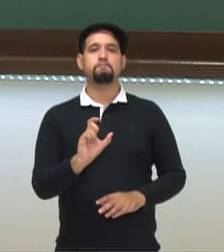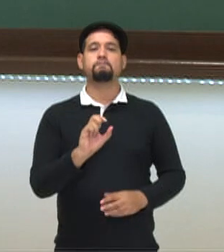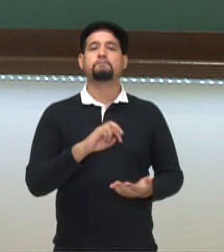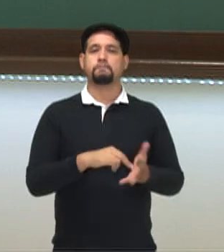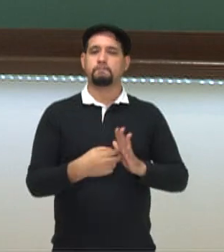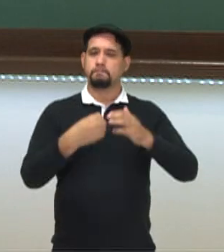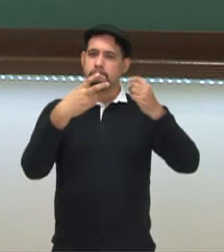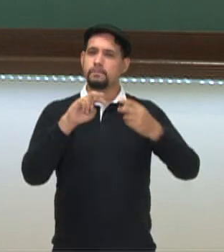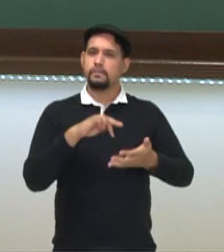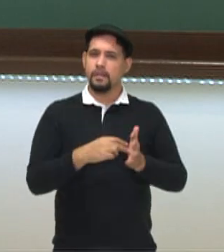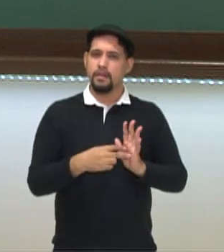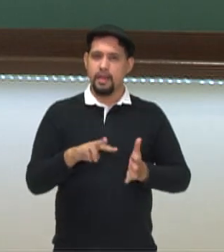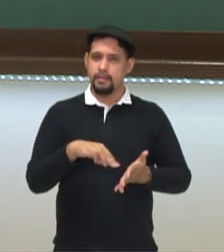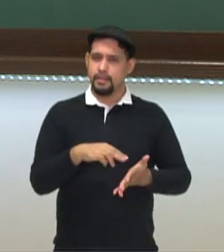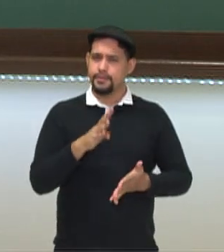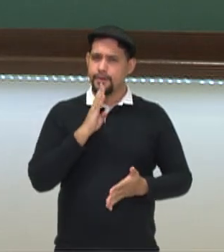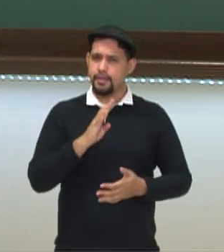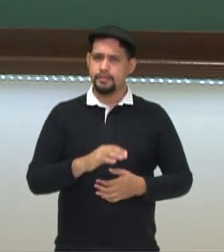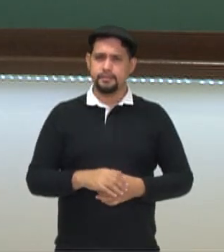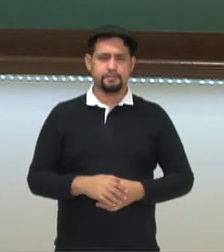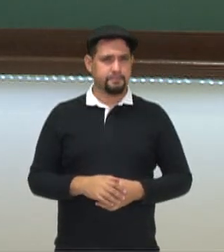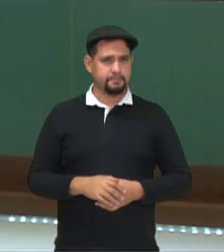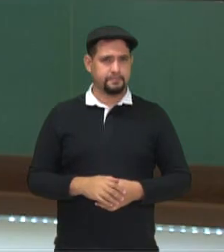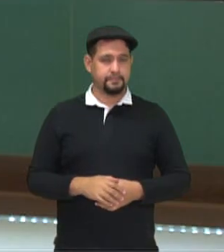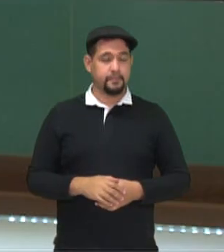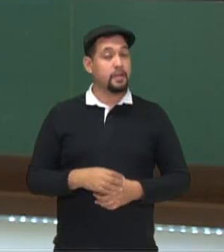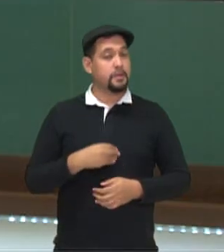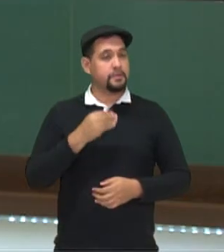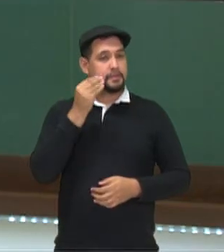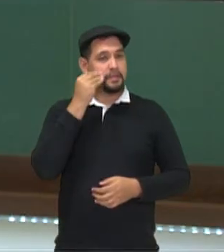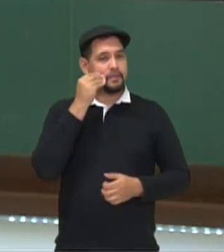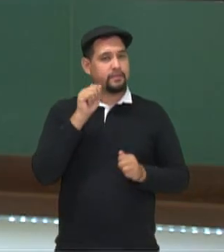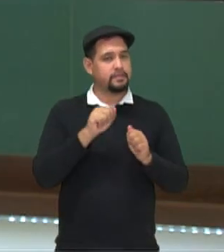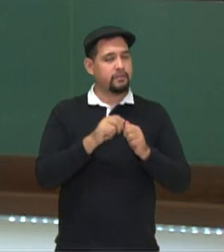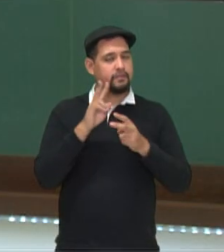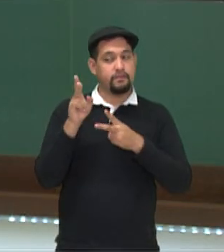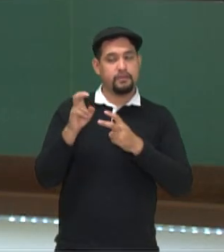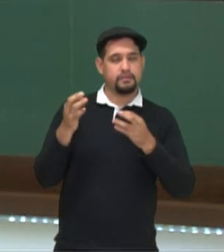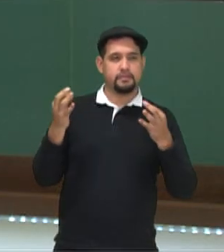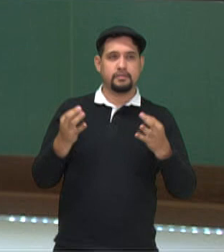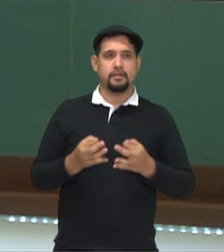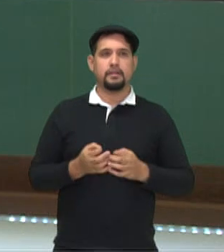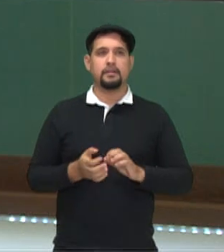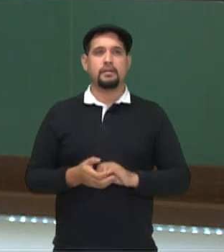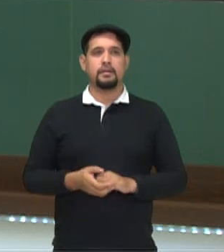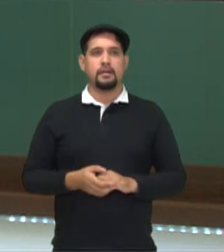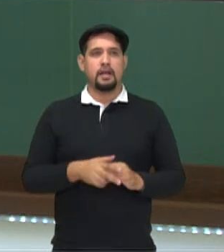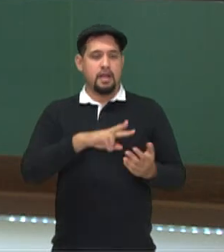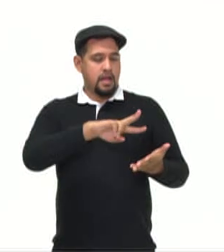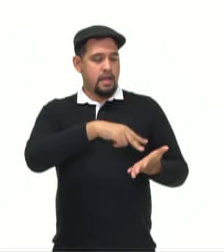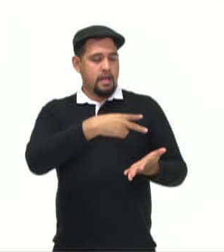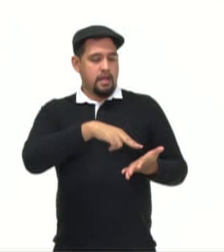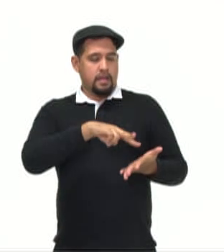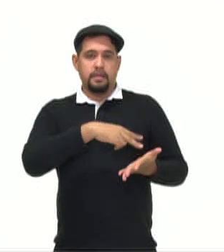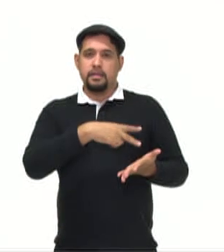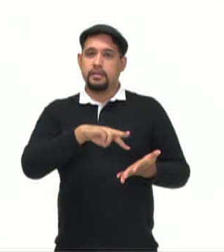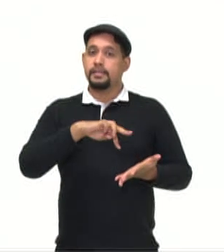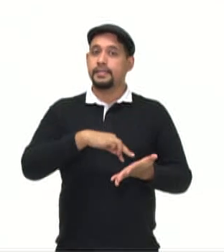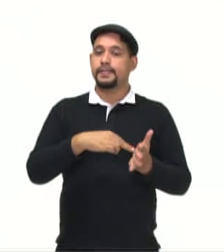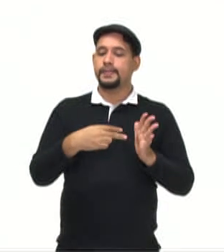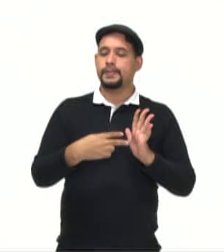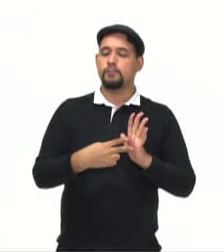explicar o que é dança. Olha só, eu tentei fazer isso, vamos ver se deu certo. A dança é uma